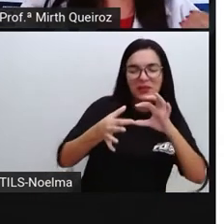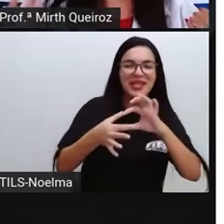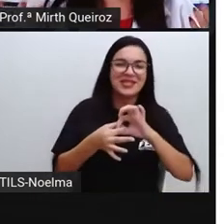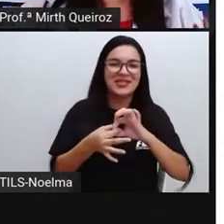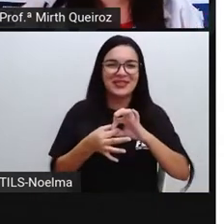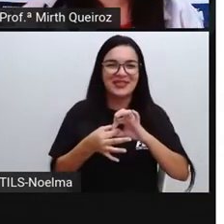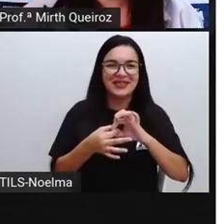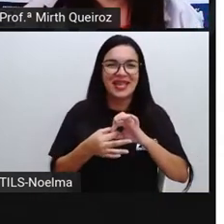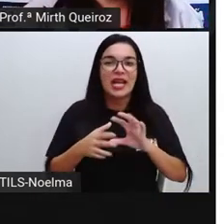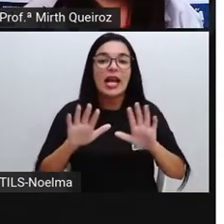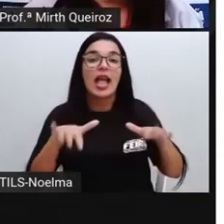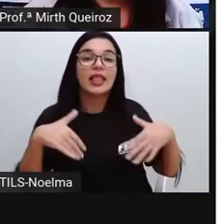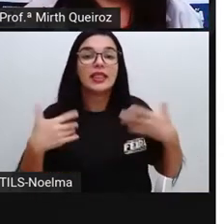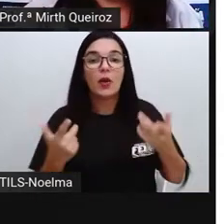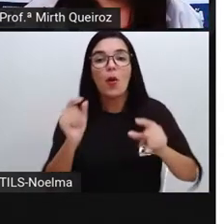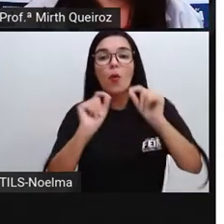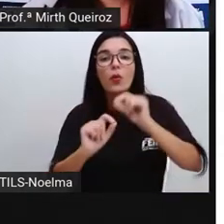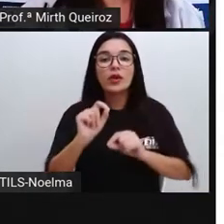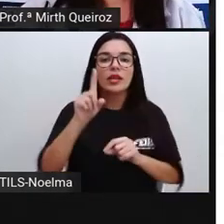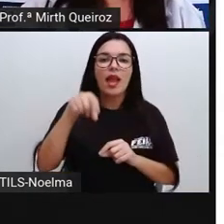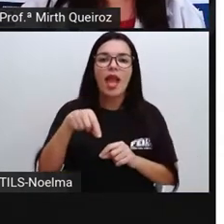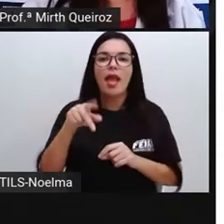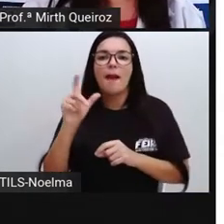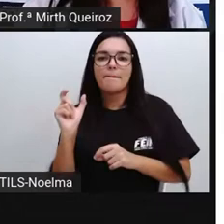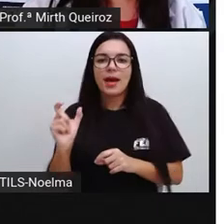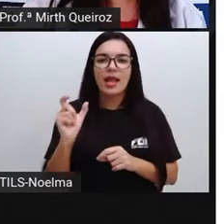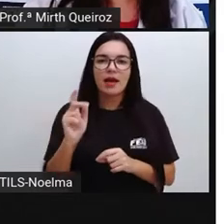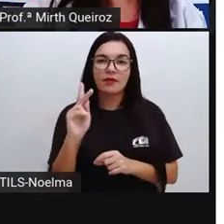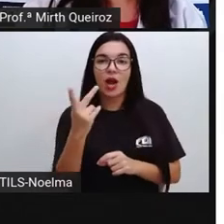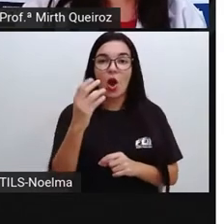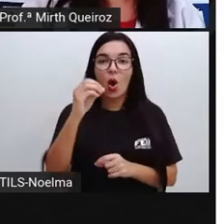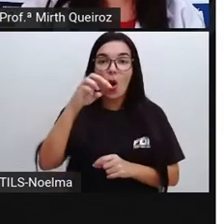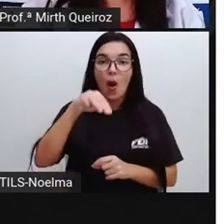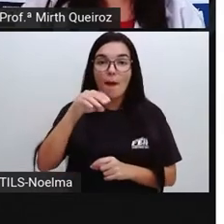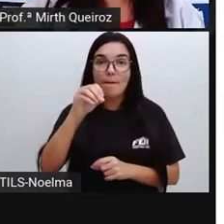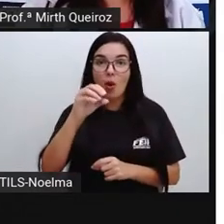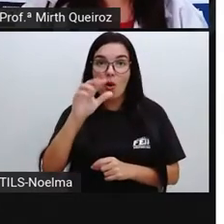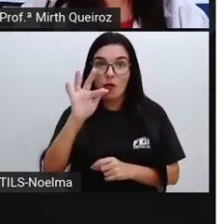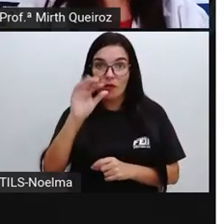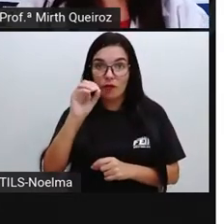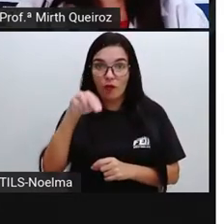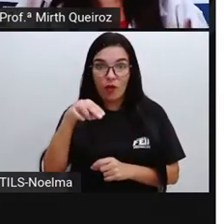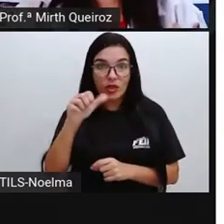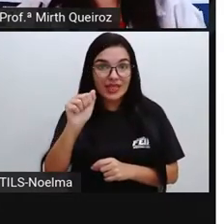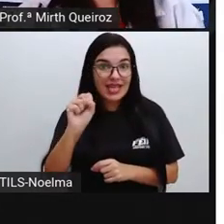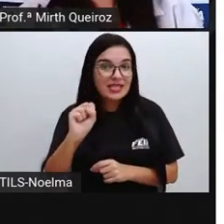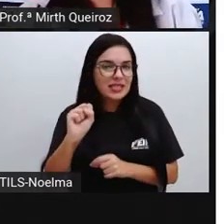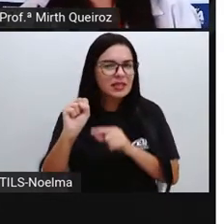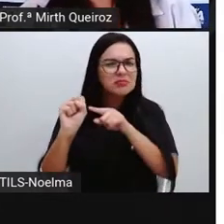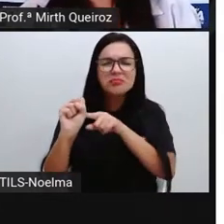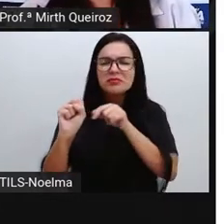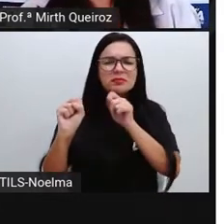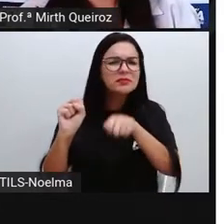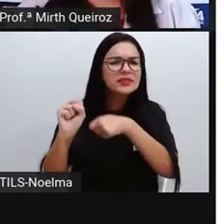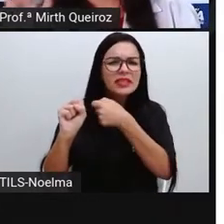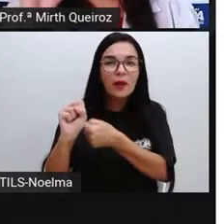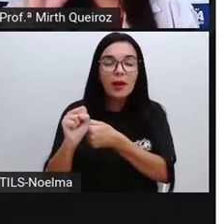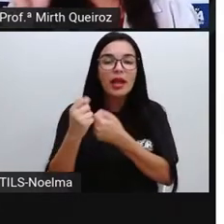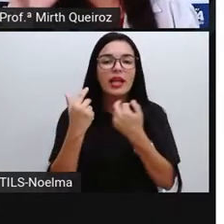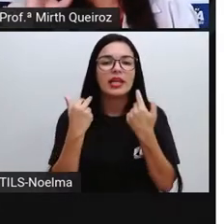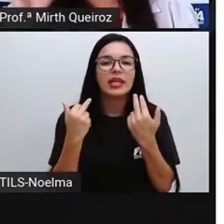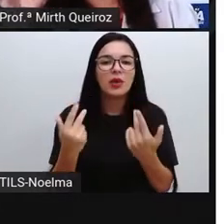Assim, o que que são palavras homófonas? As palavras homófonas são aquelas que possuem a mesma fonética,